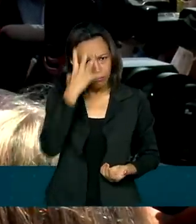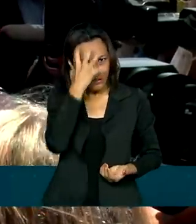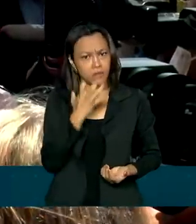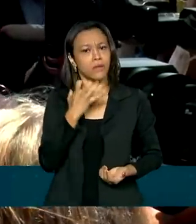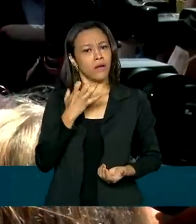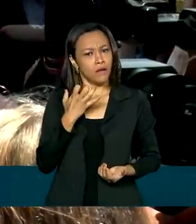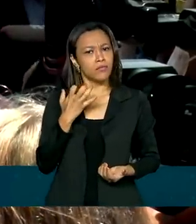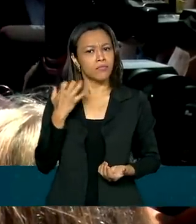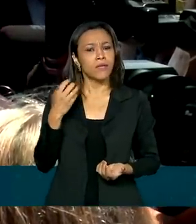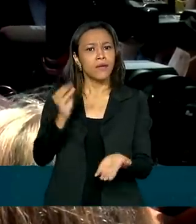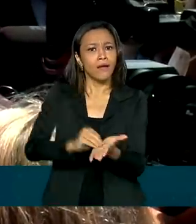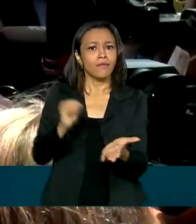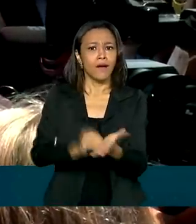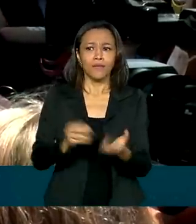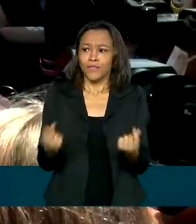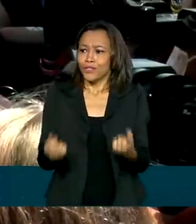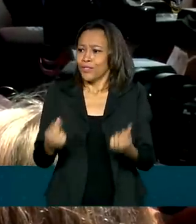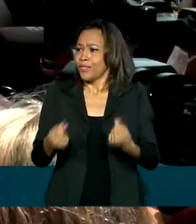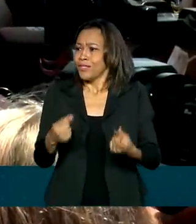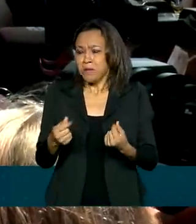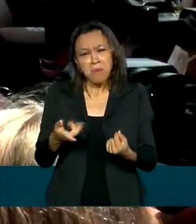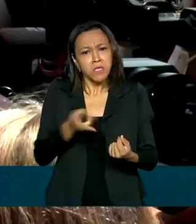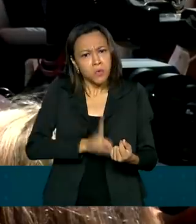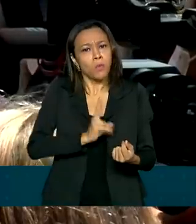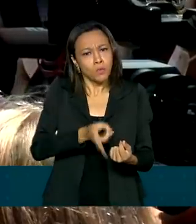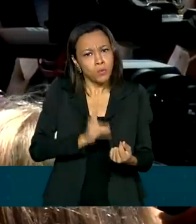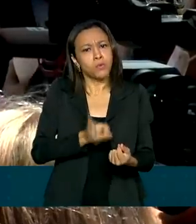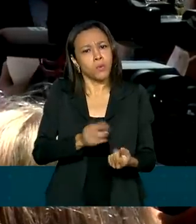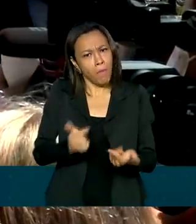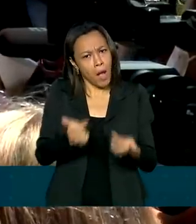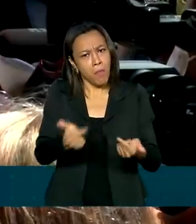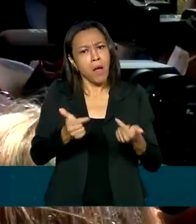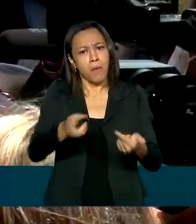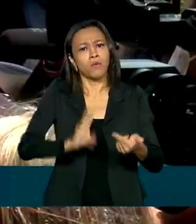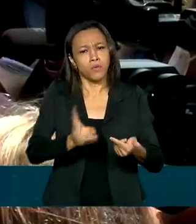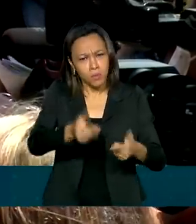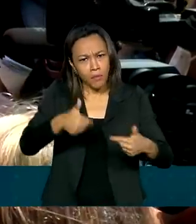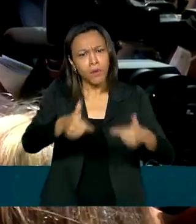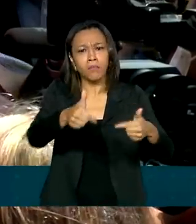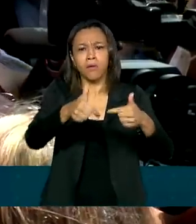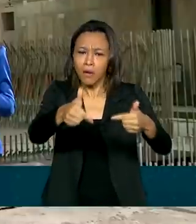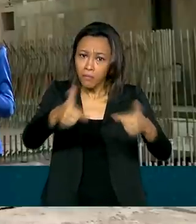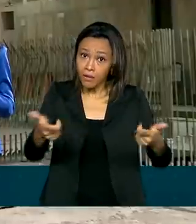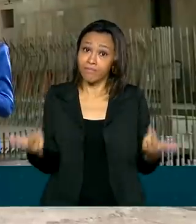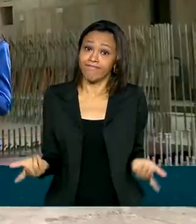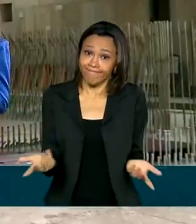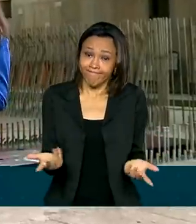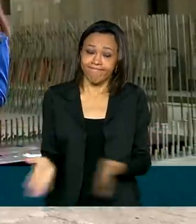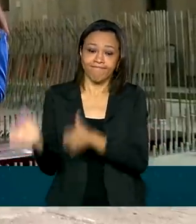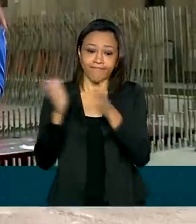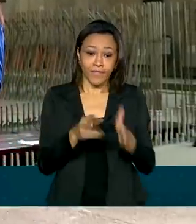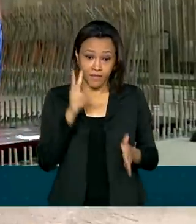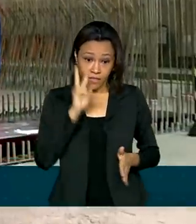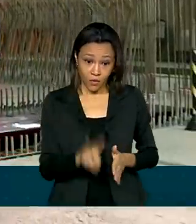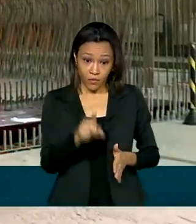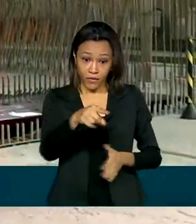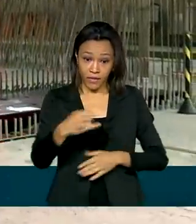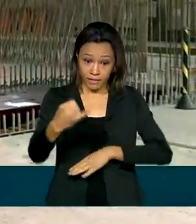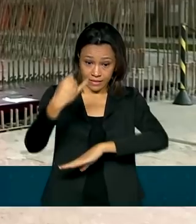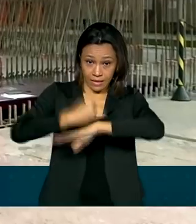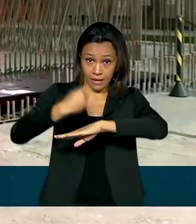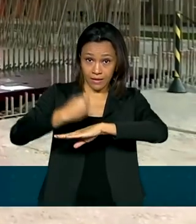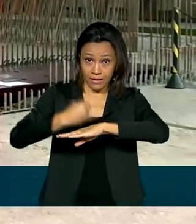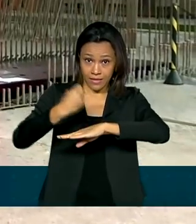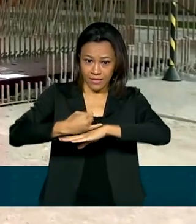recurso, que foi uma constante nos últimos anos, ainda um pouquinho existente em nosso governo. Esta placa de aço é a pedra